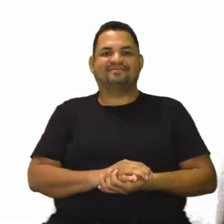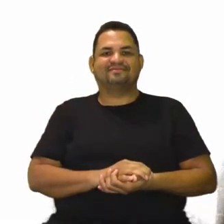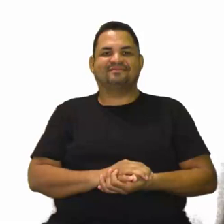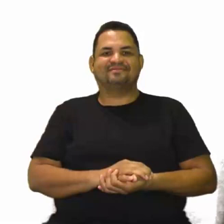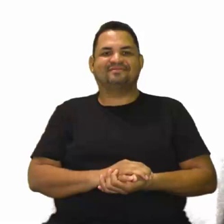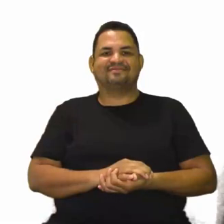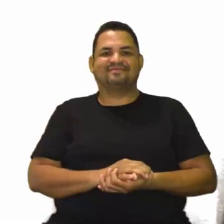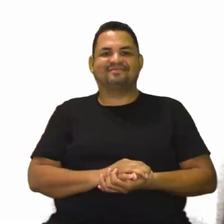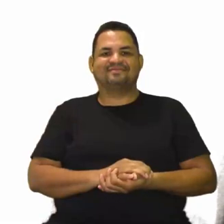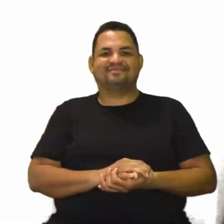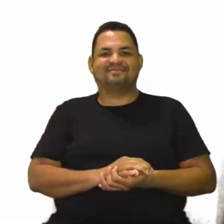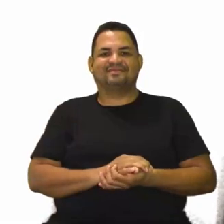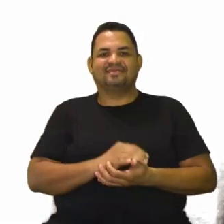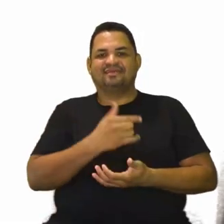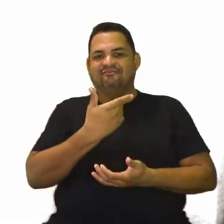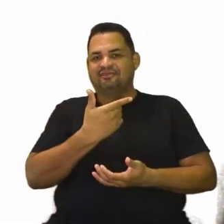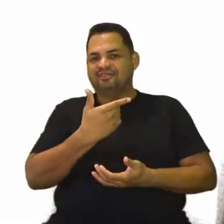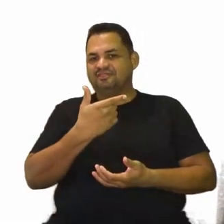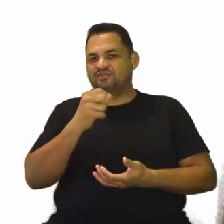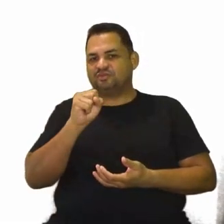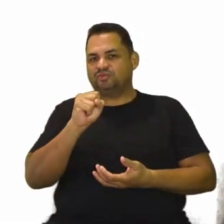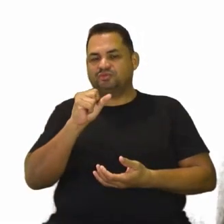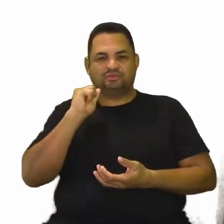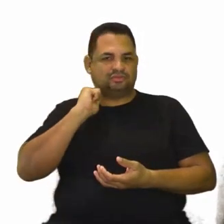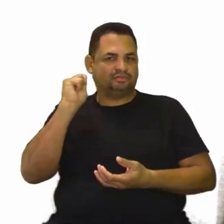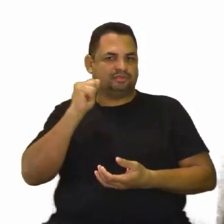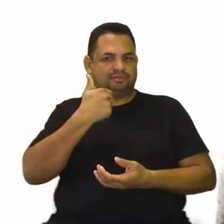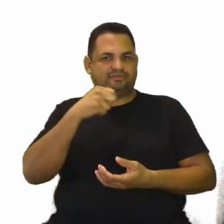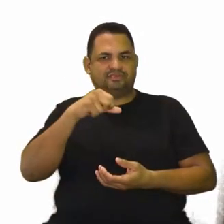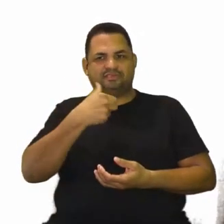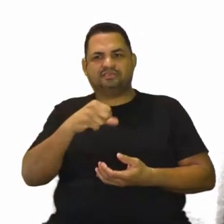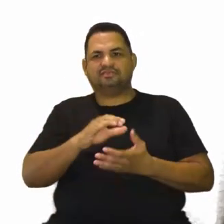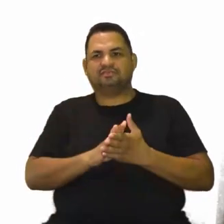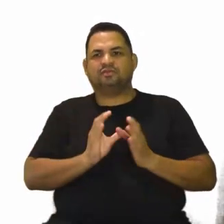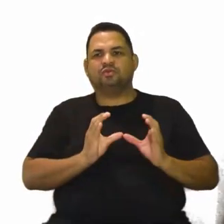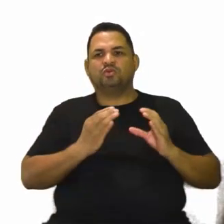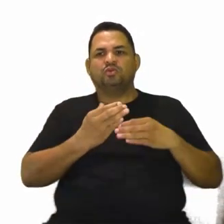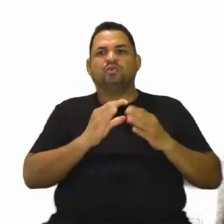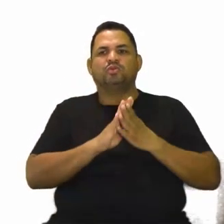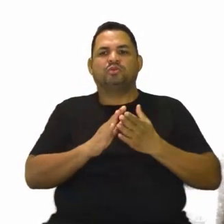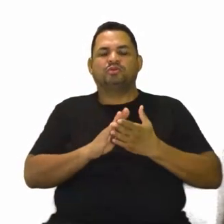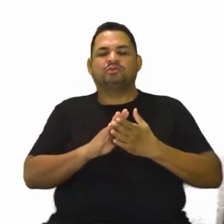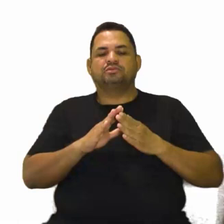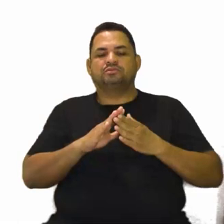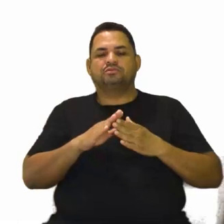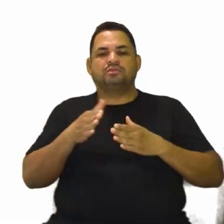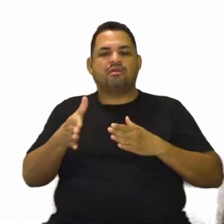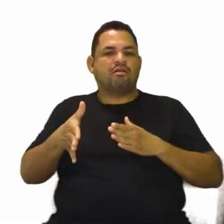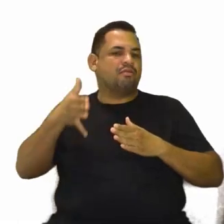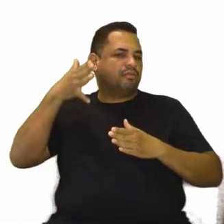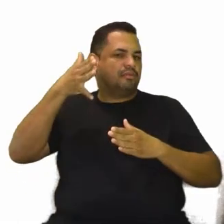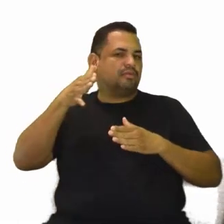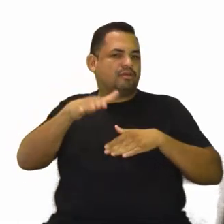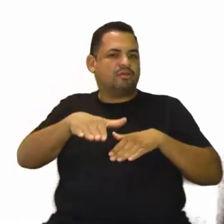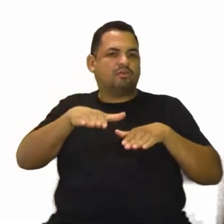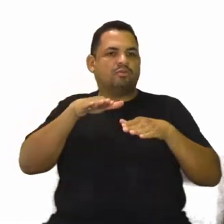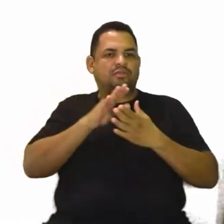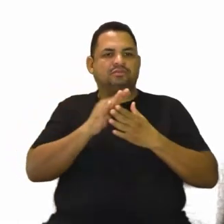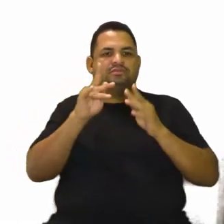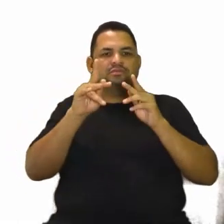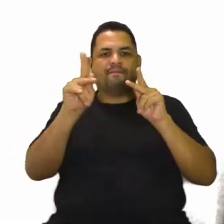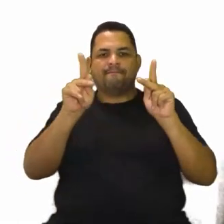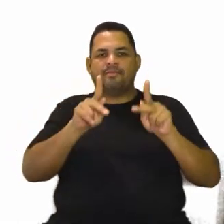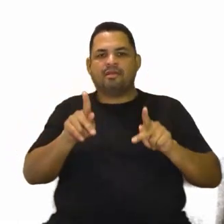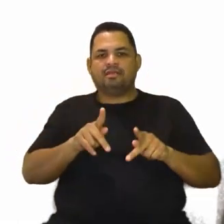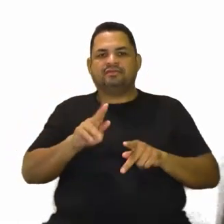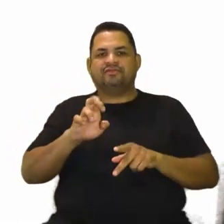Em 28 de abril de 1919, os membros da Conferência de Paz de Versalhes